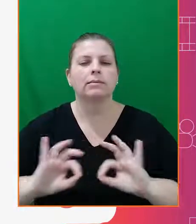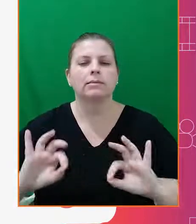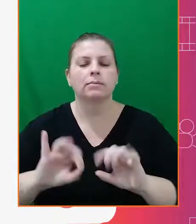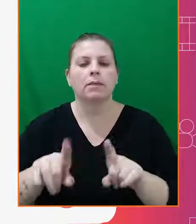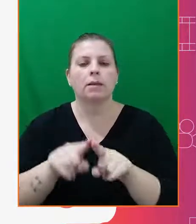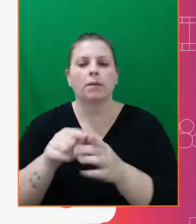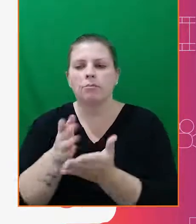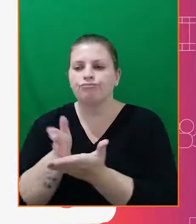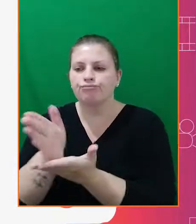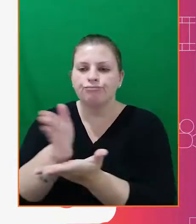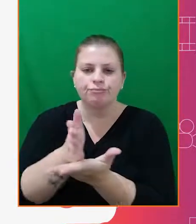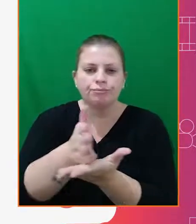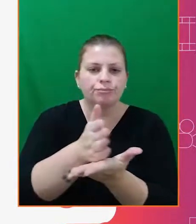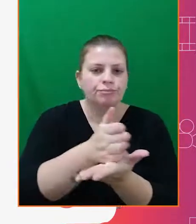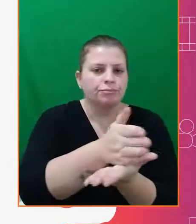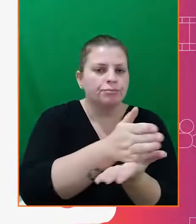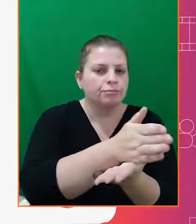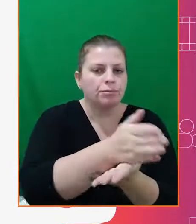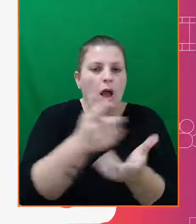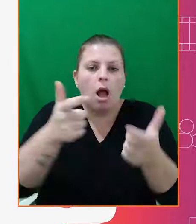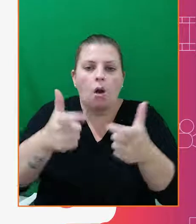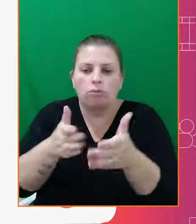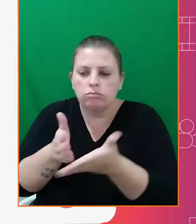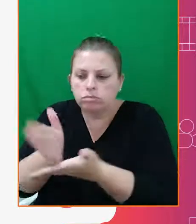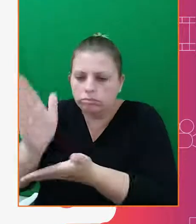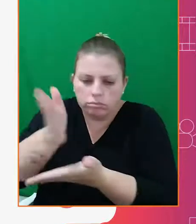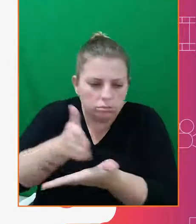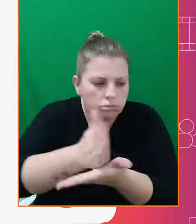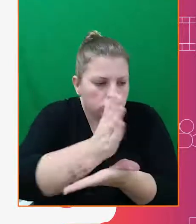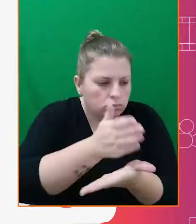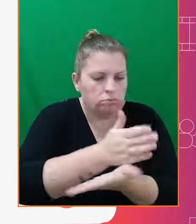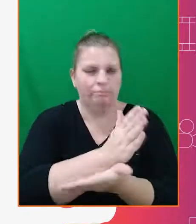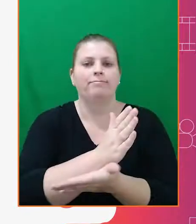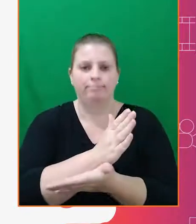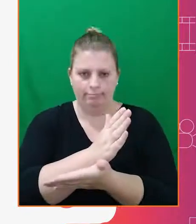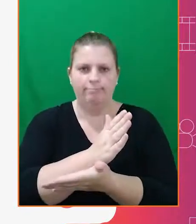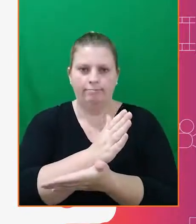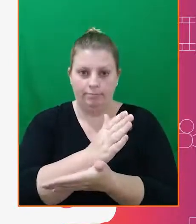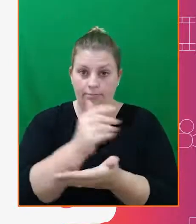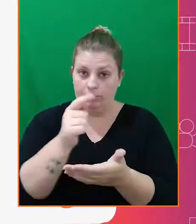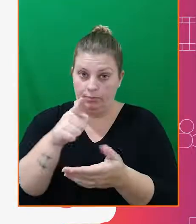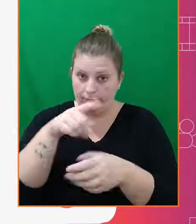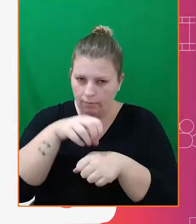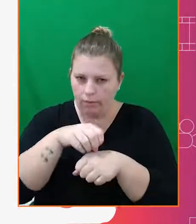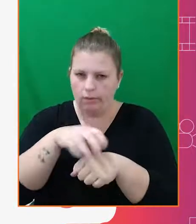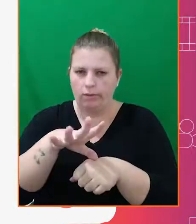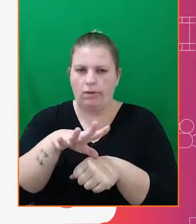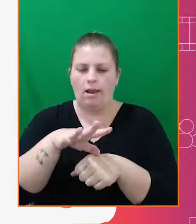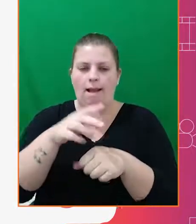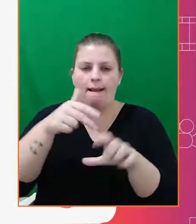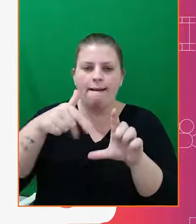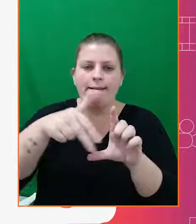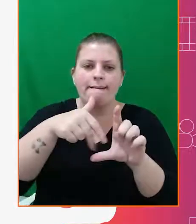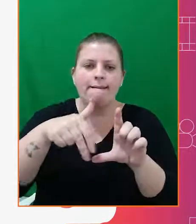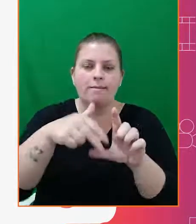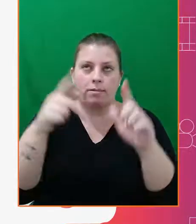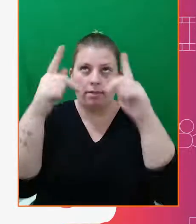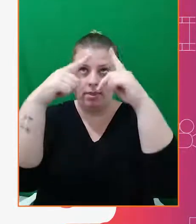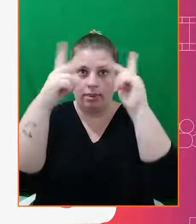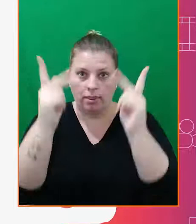direcionamento das animações. Ele orienta iniciar os desenhos para animações